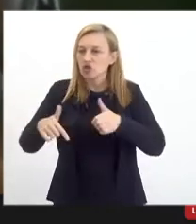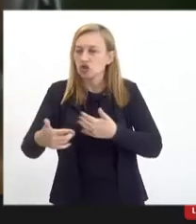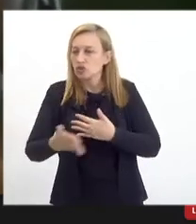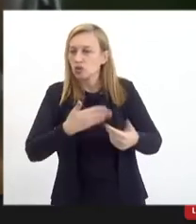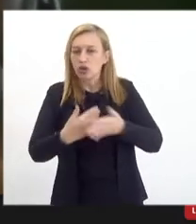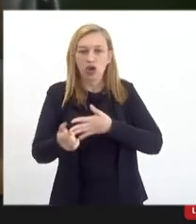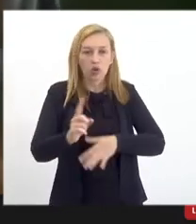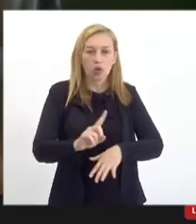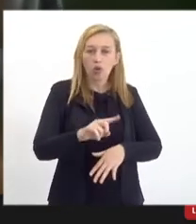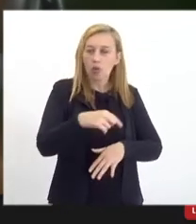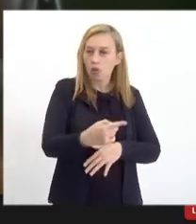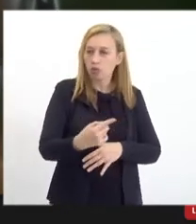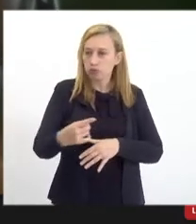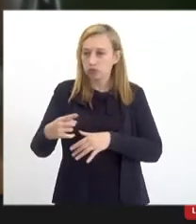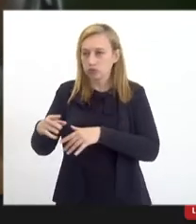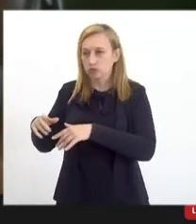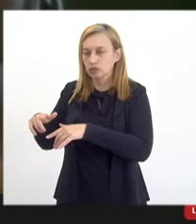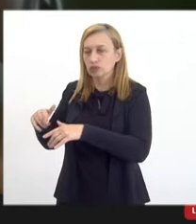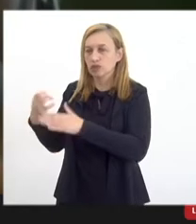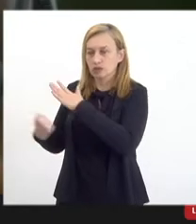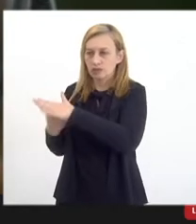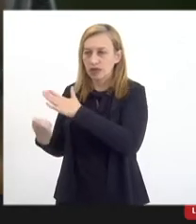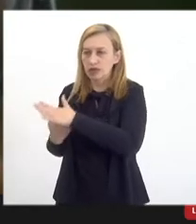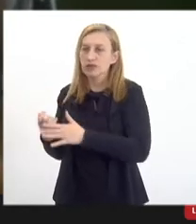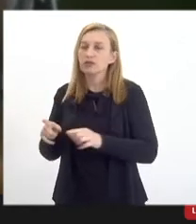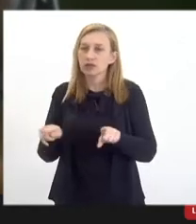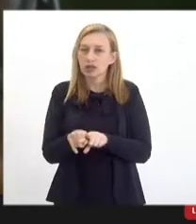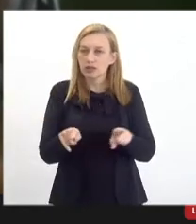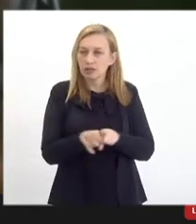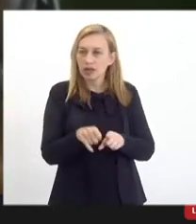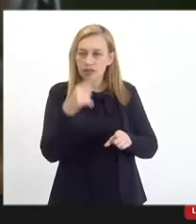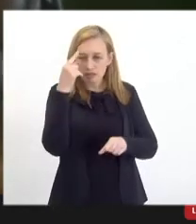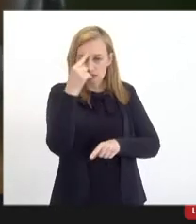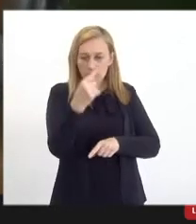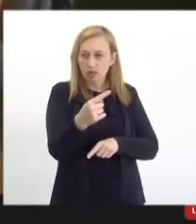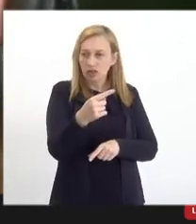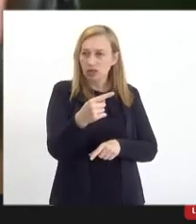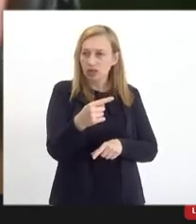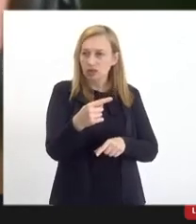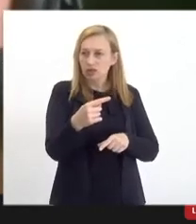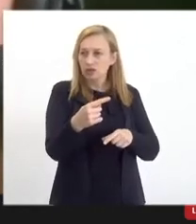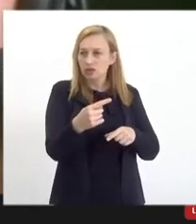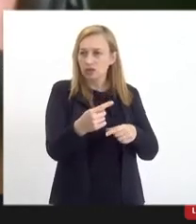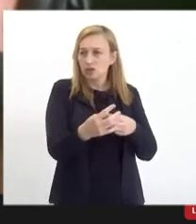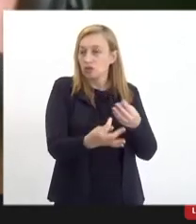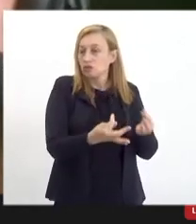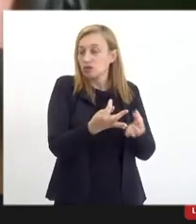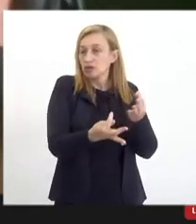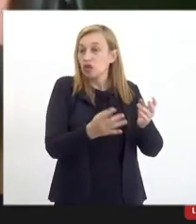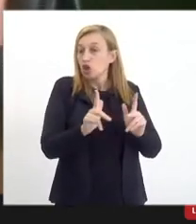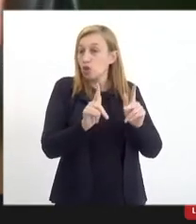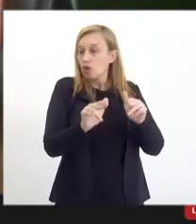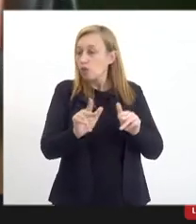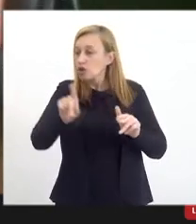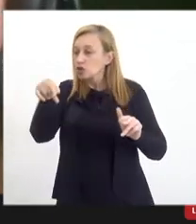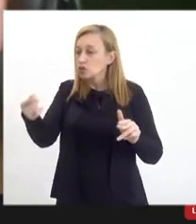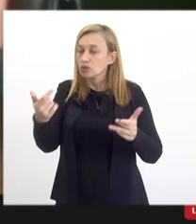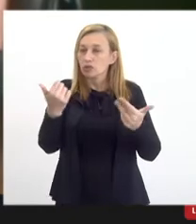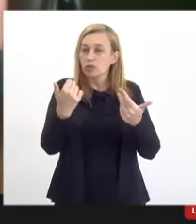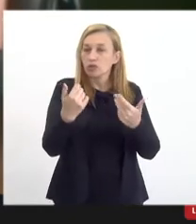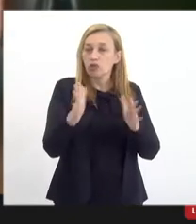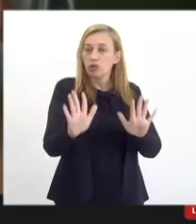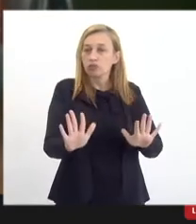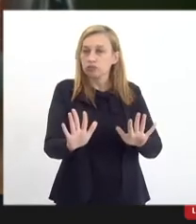outra empresa, também demandava um tratamento igual ao das outras, ou seja, precisa estar